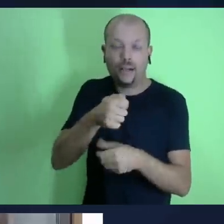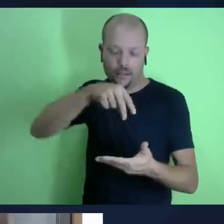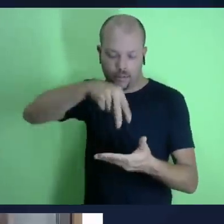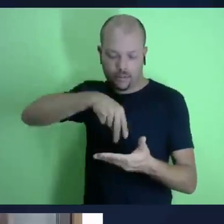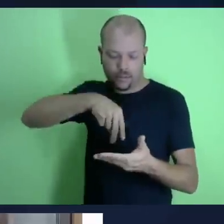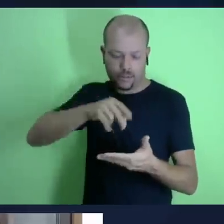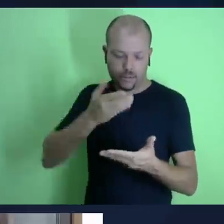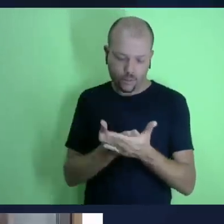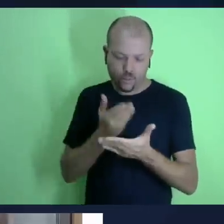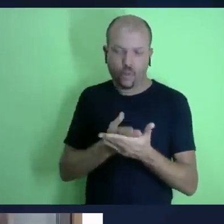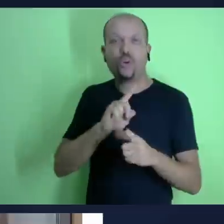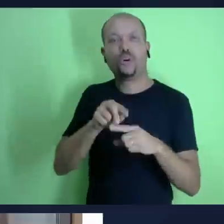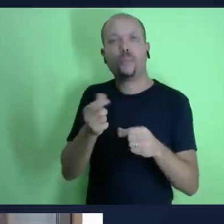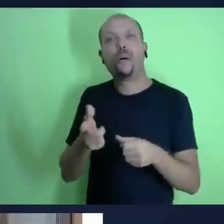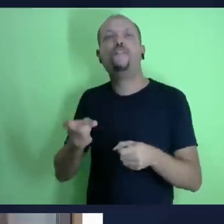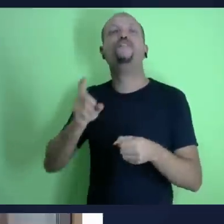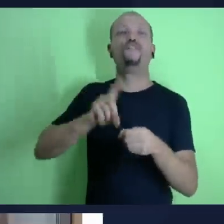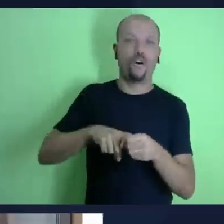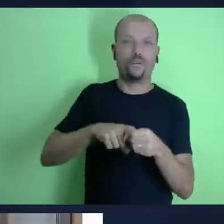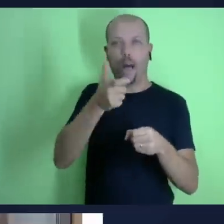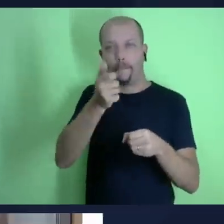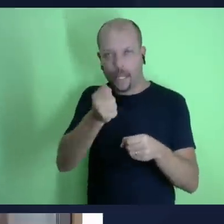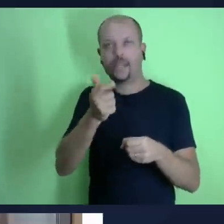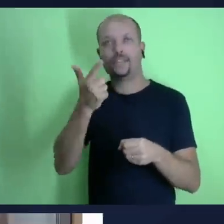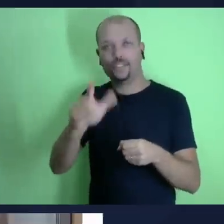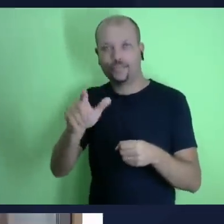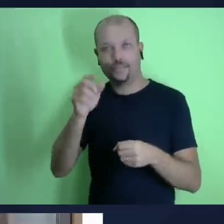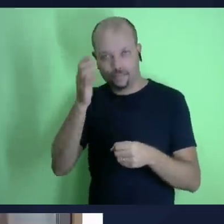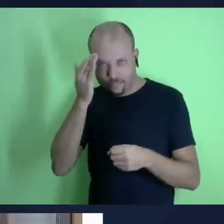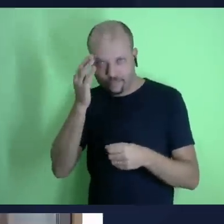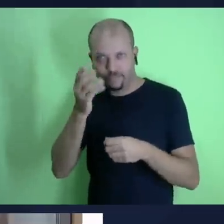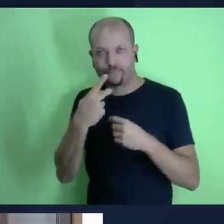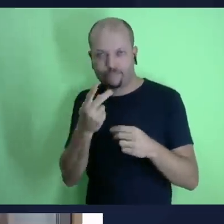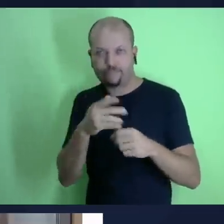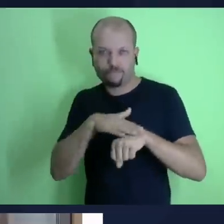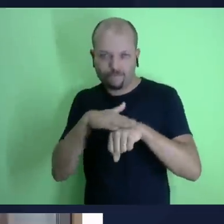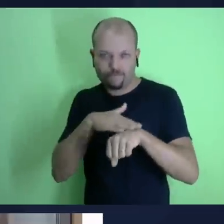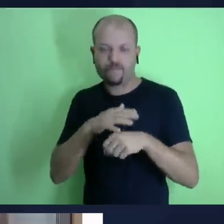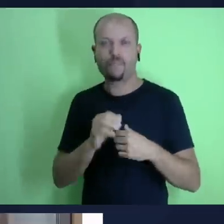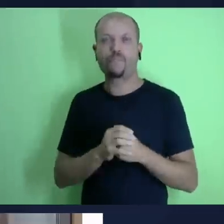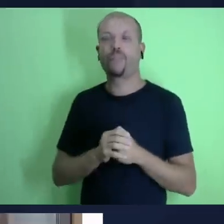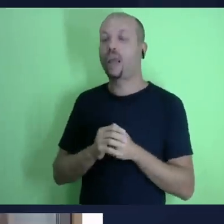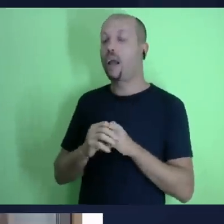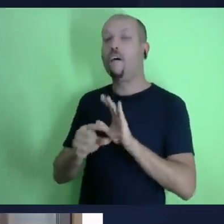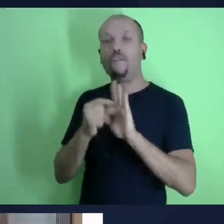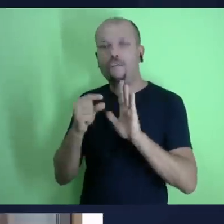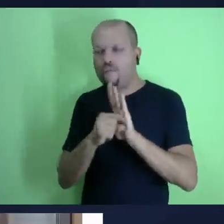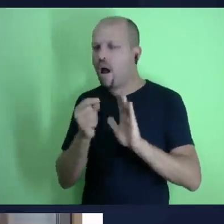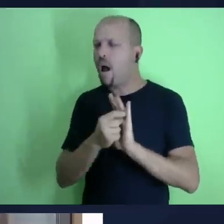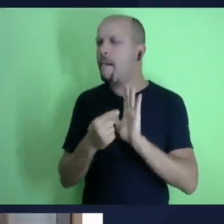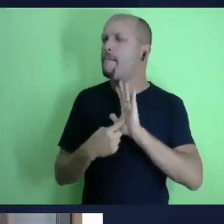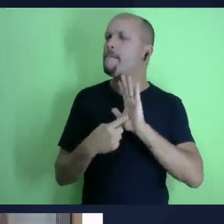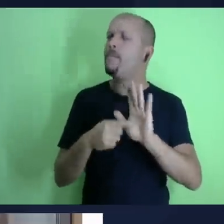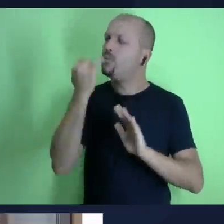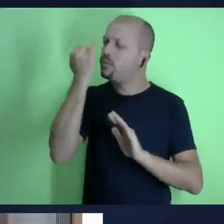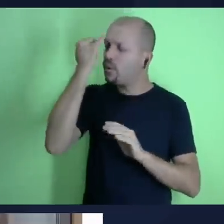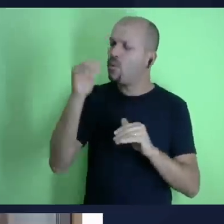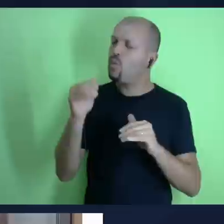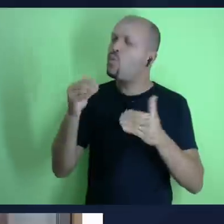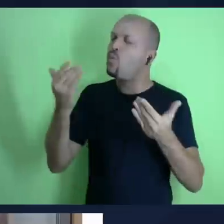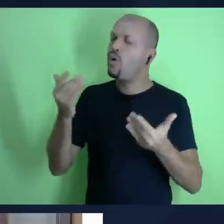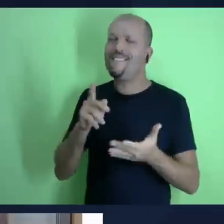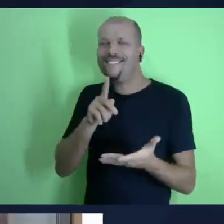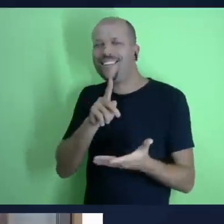o que deve ou deve significar ou significa pra nós o fato de que deus é